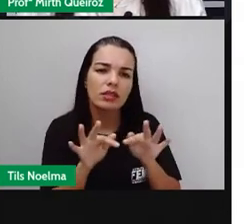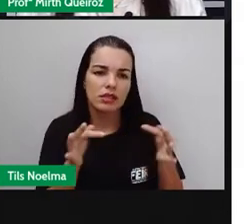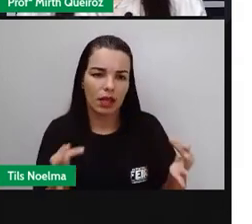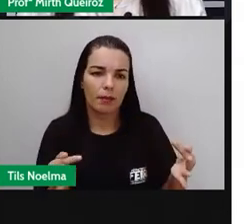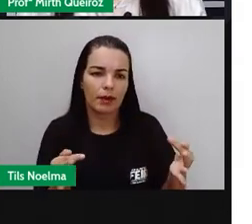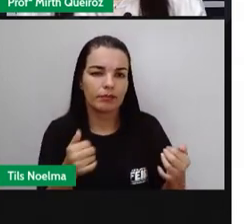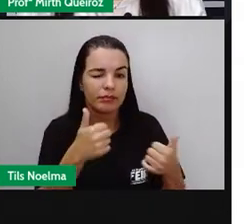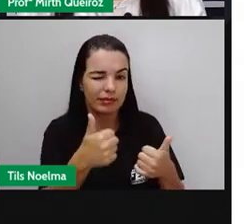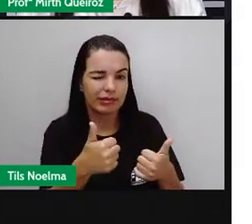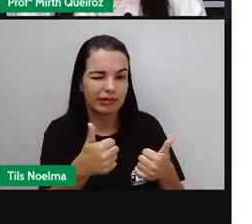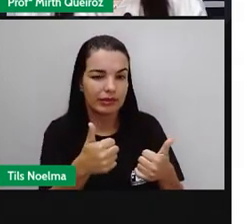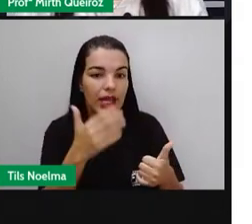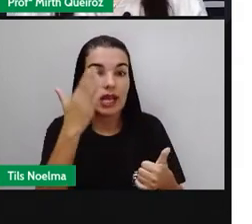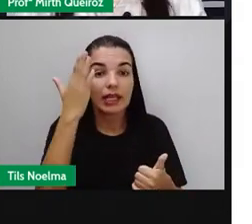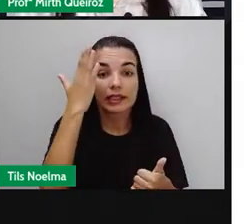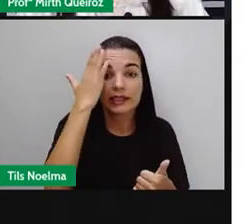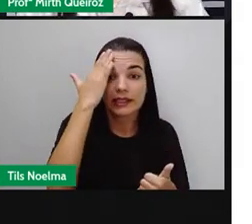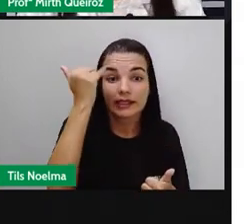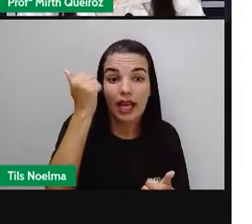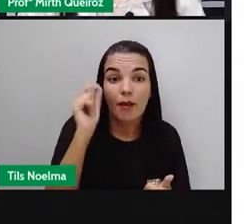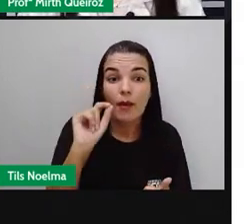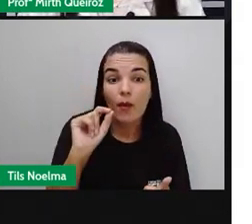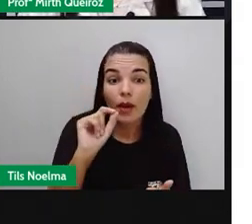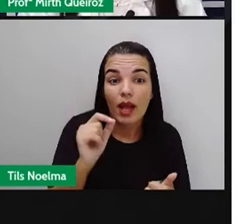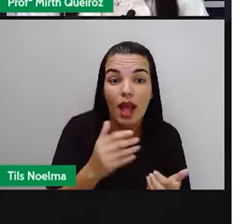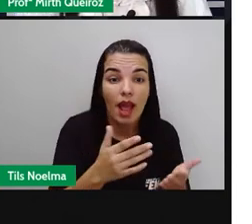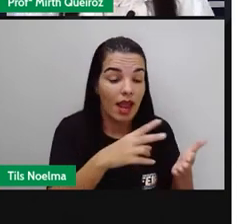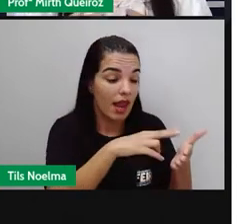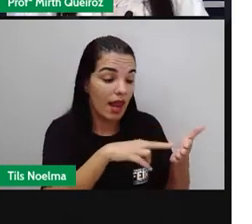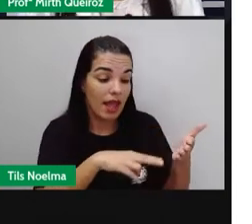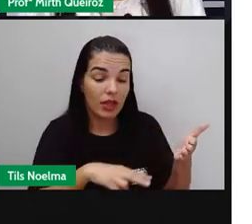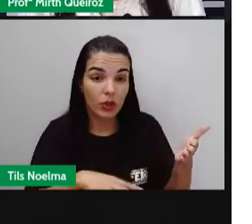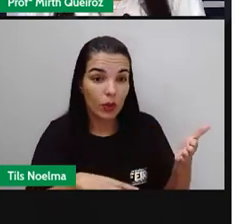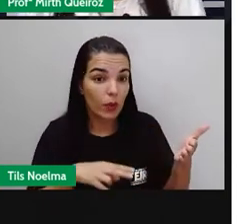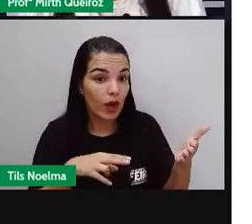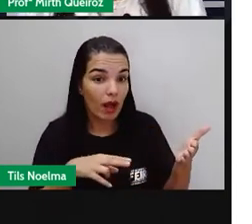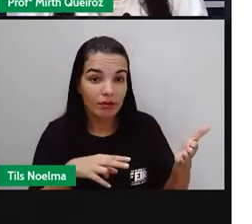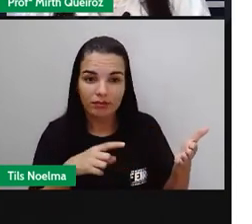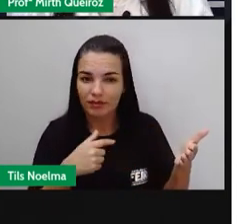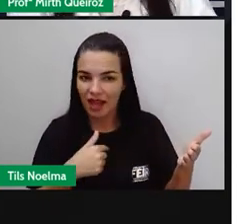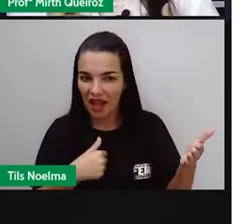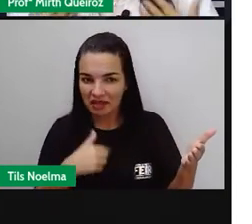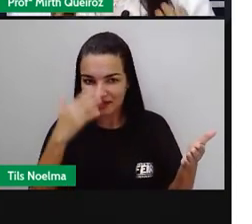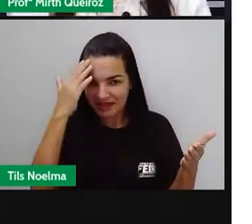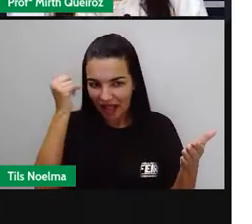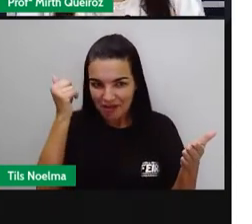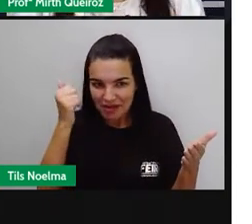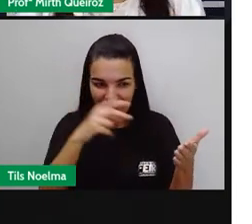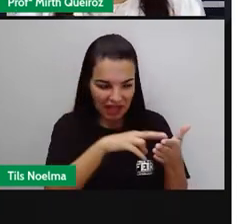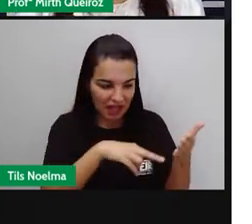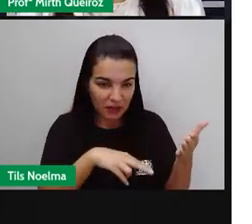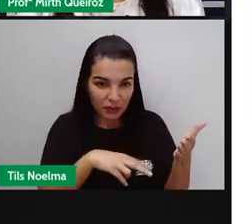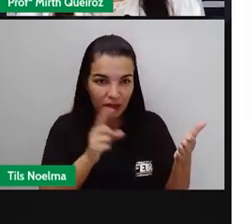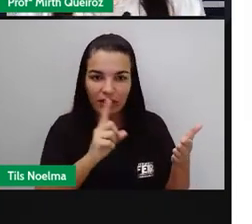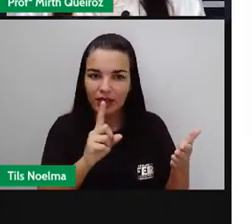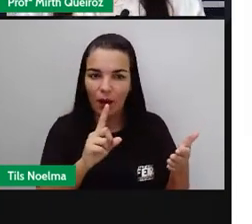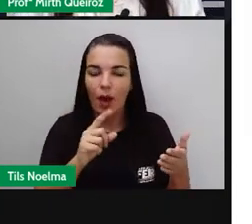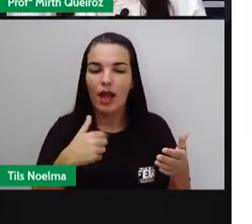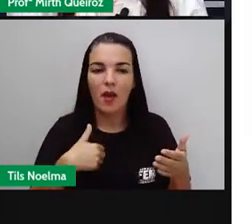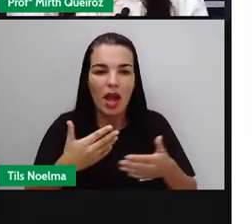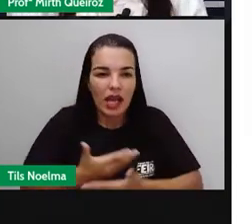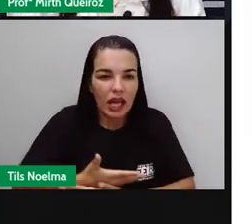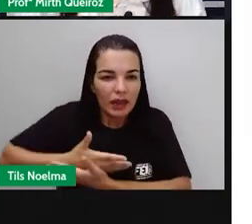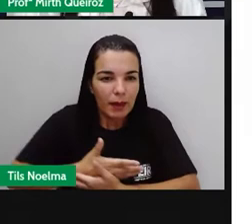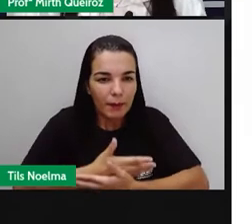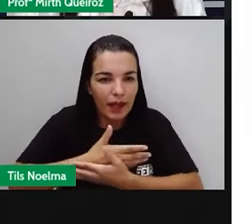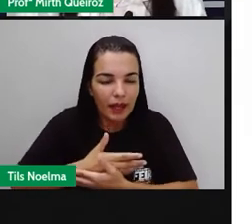é educação em prática. Ninguém nasce um leitor. Nós não nascemos um leitor. A gente se torna um leitor. E a